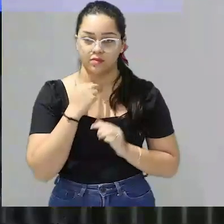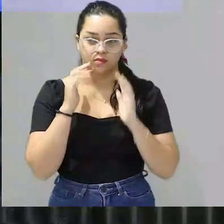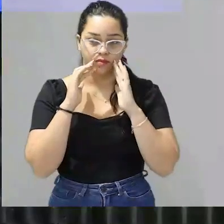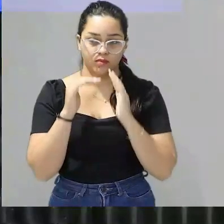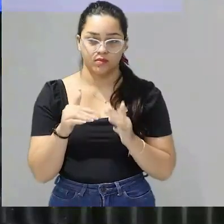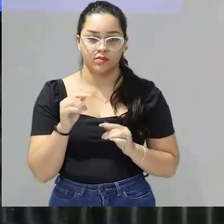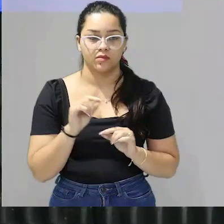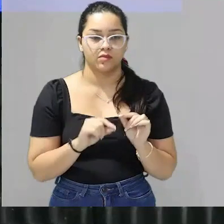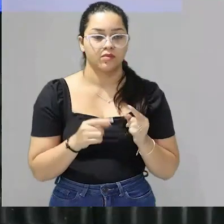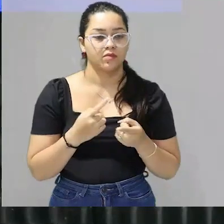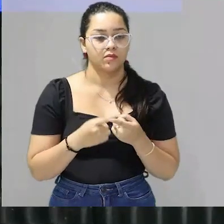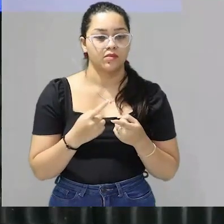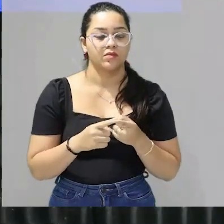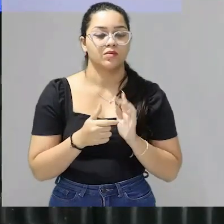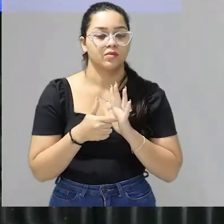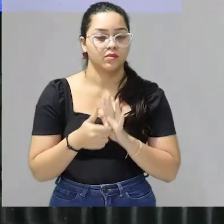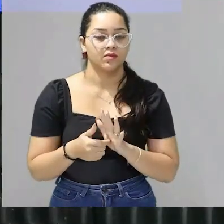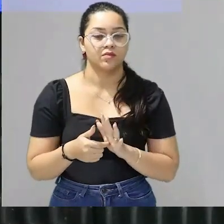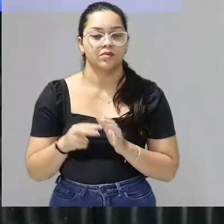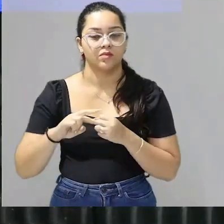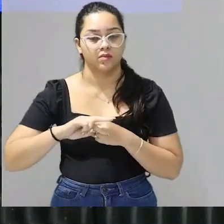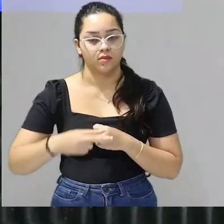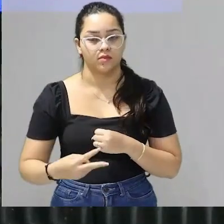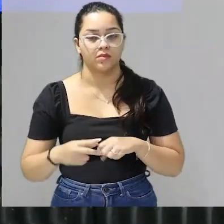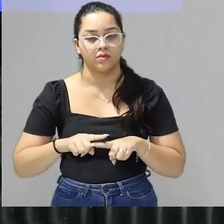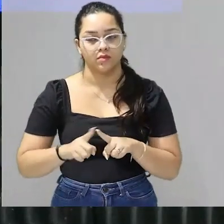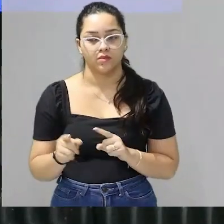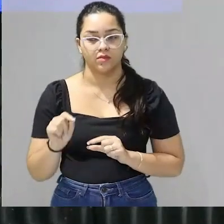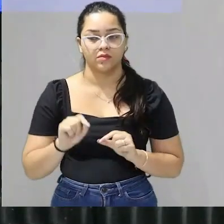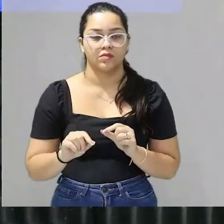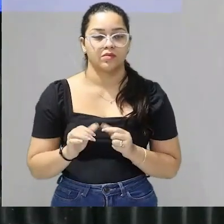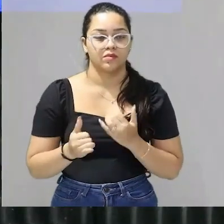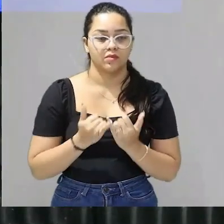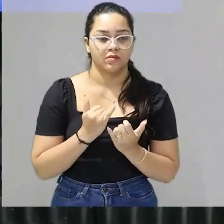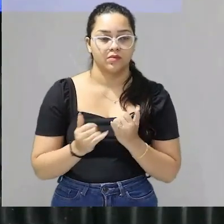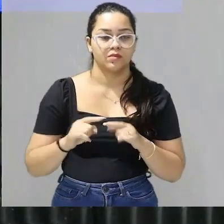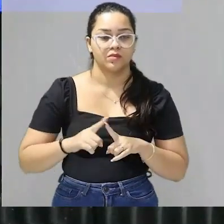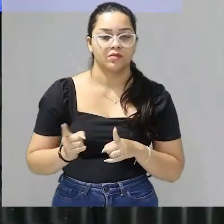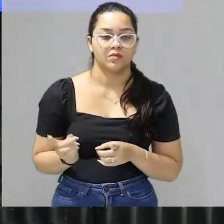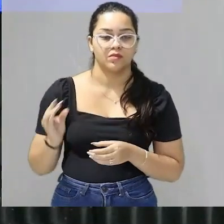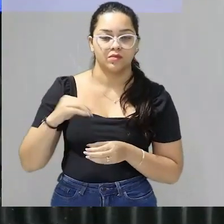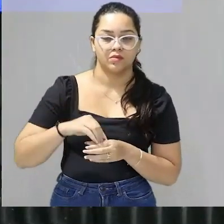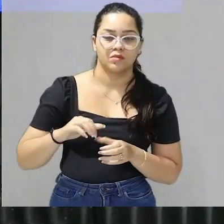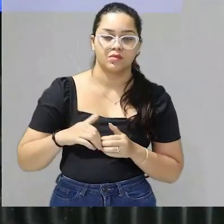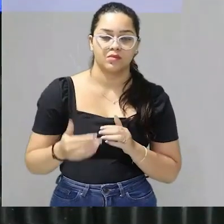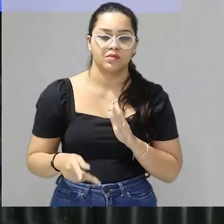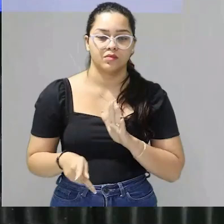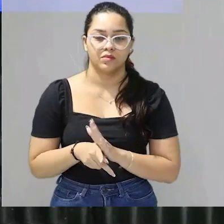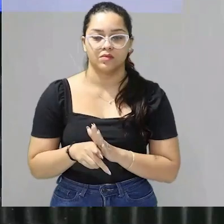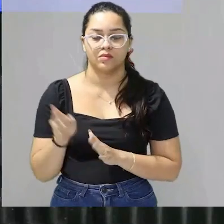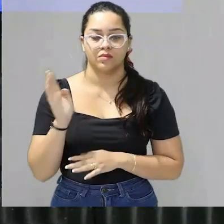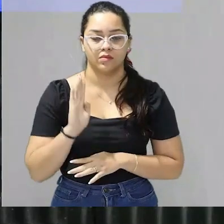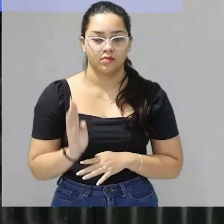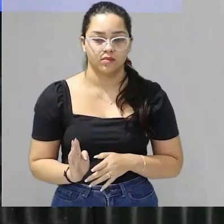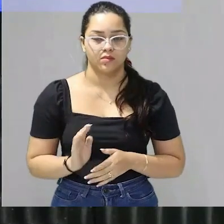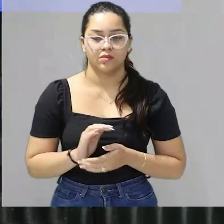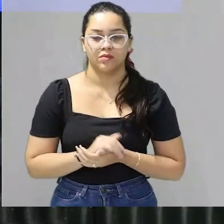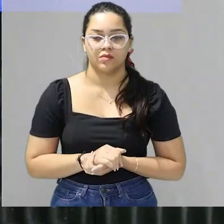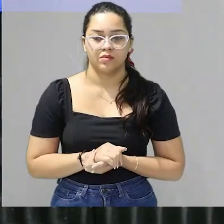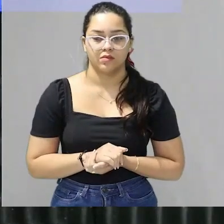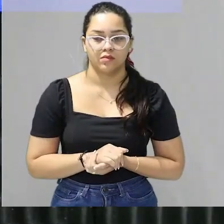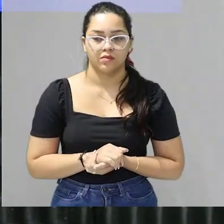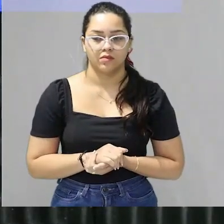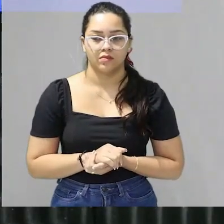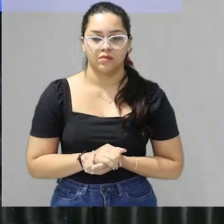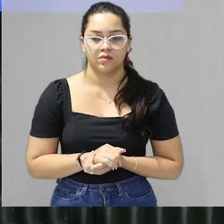candidato que não pode focar seu texto em causas pois a palavra efeito pressupõe consequências tampouco